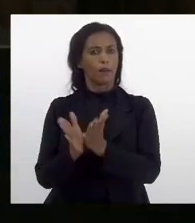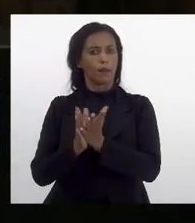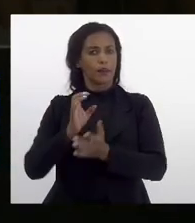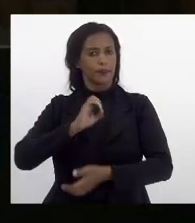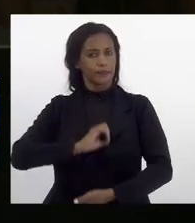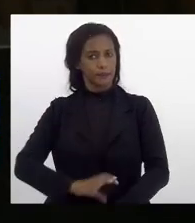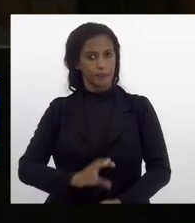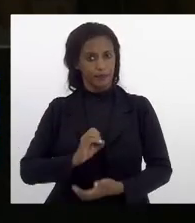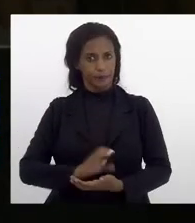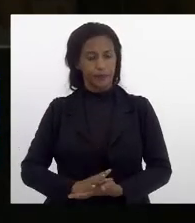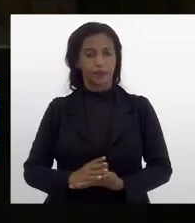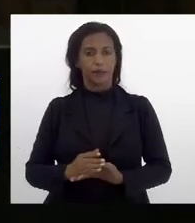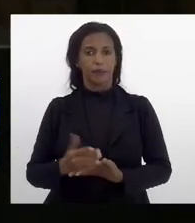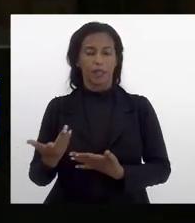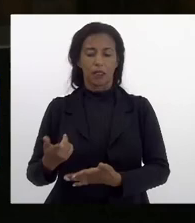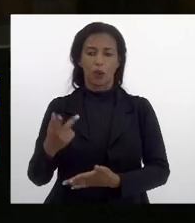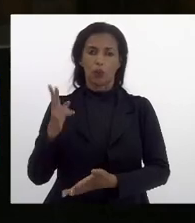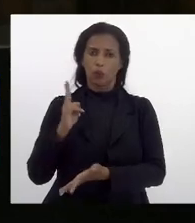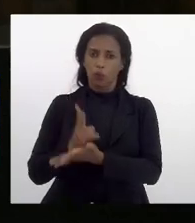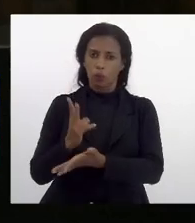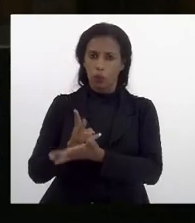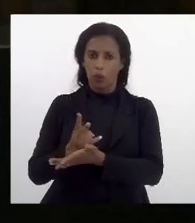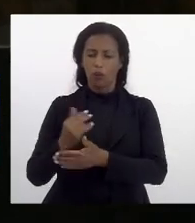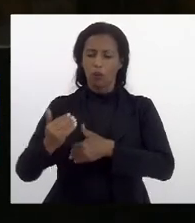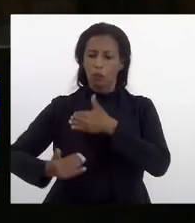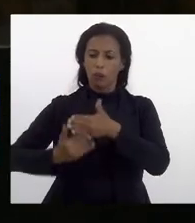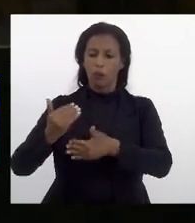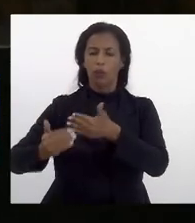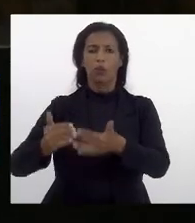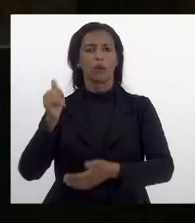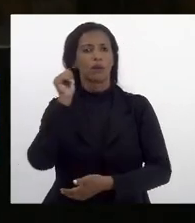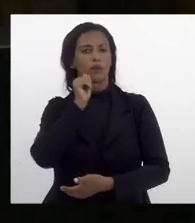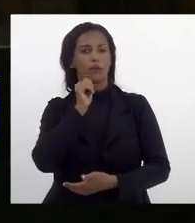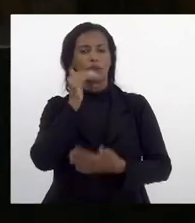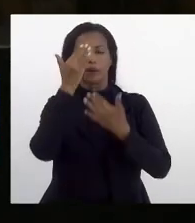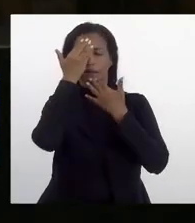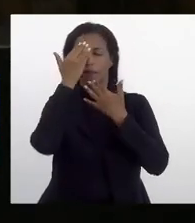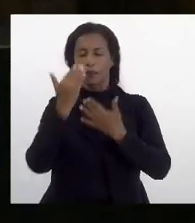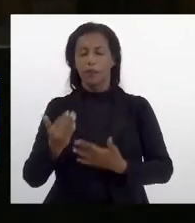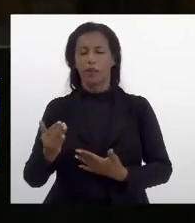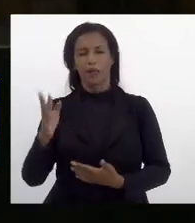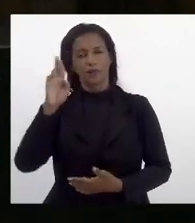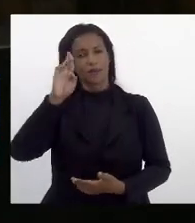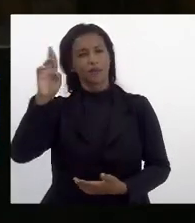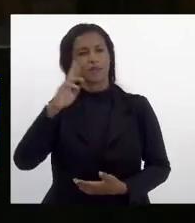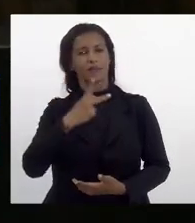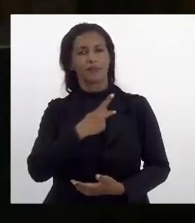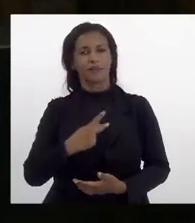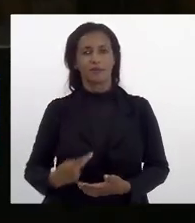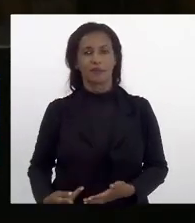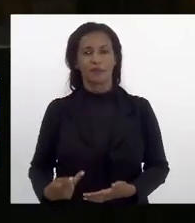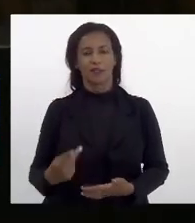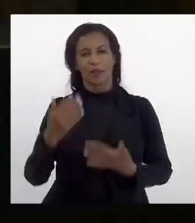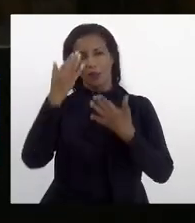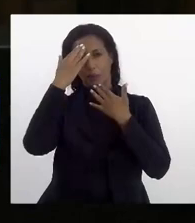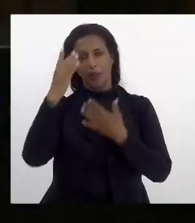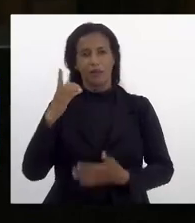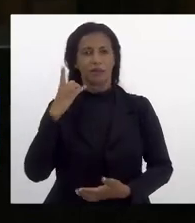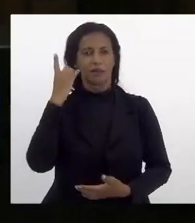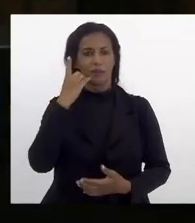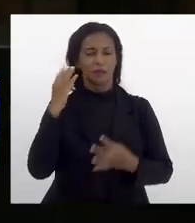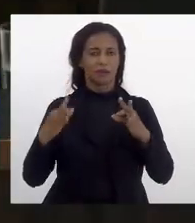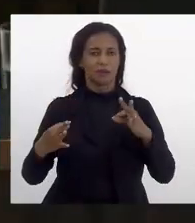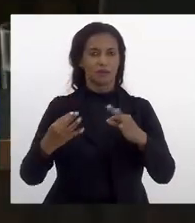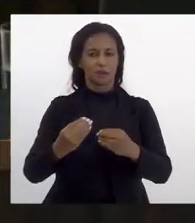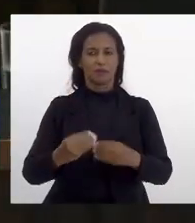menstrual então seguimos aí na luta por todas as mulheres obrigada senhora presidenta obrigada deputados e deputadas